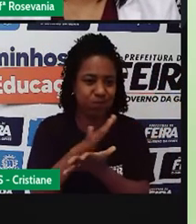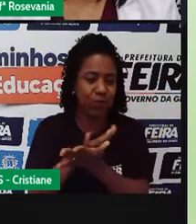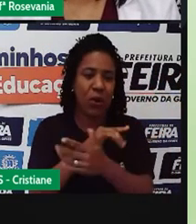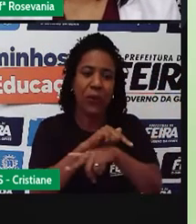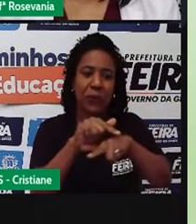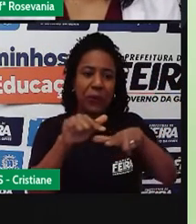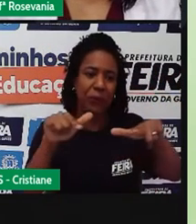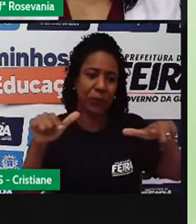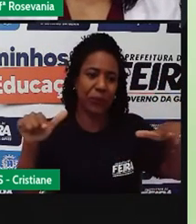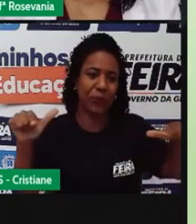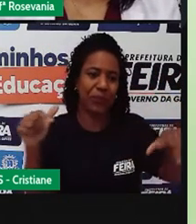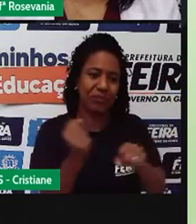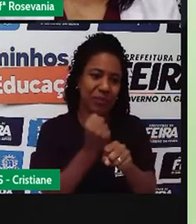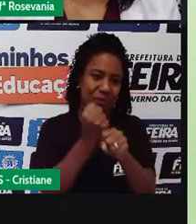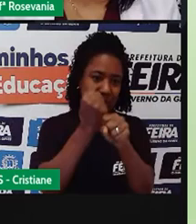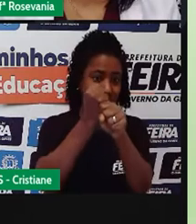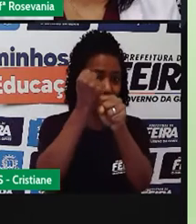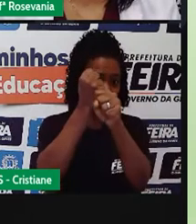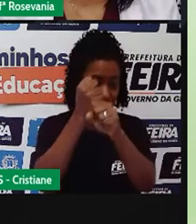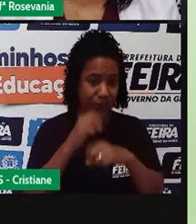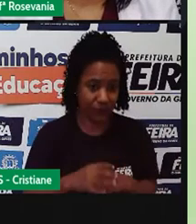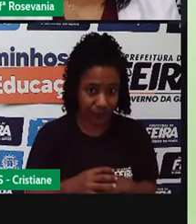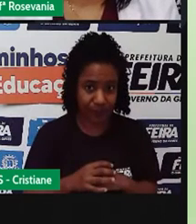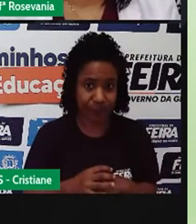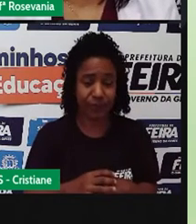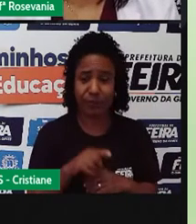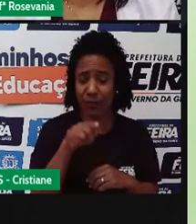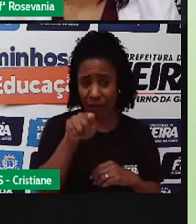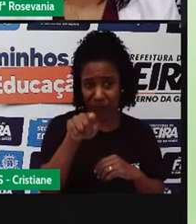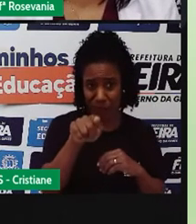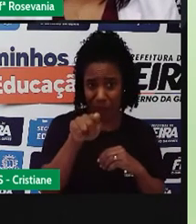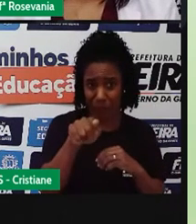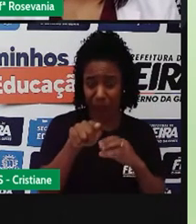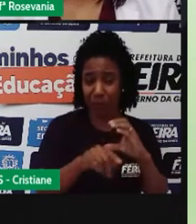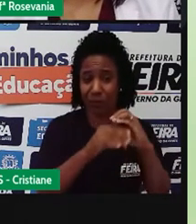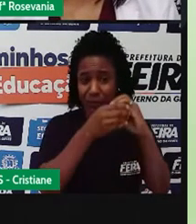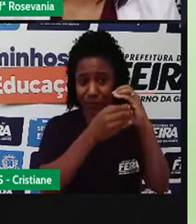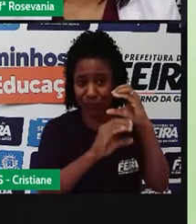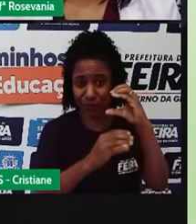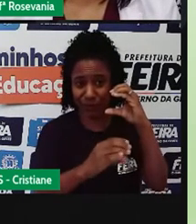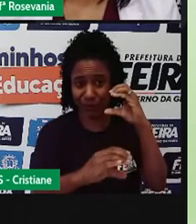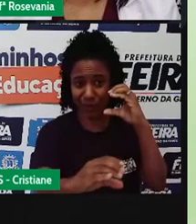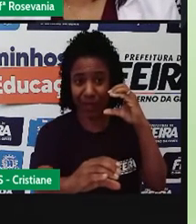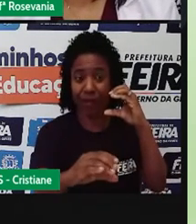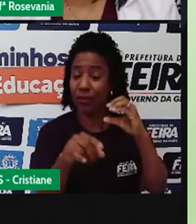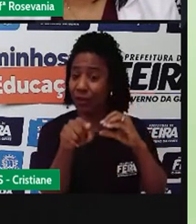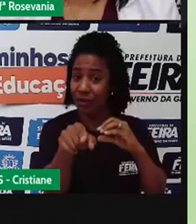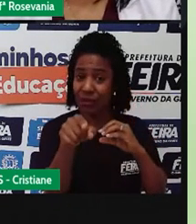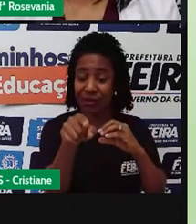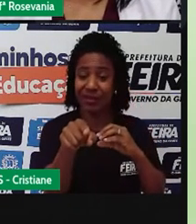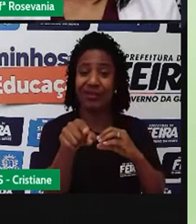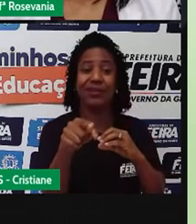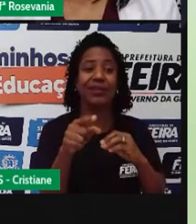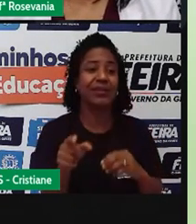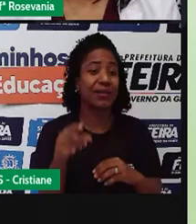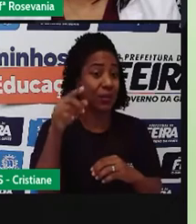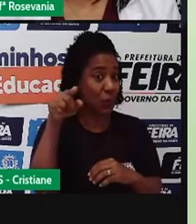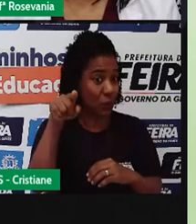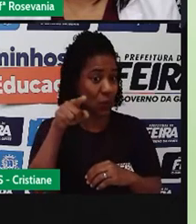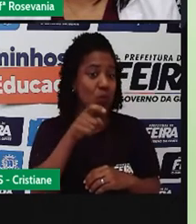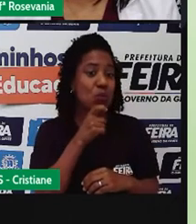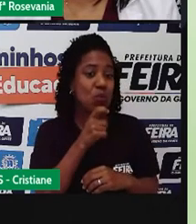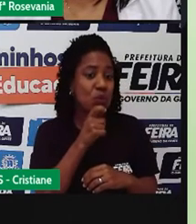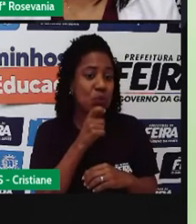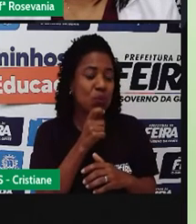regiões tropicais, o Cerrado apresenta duas estações bem marcadas, inverno seco e o verão chuvoso. Aqui,